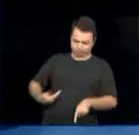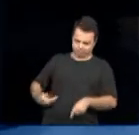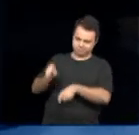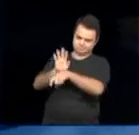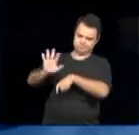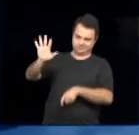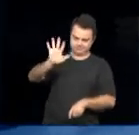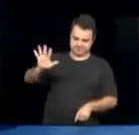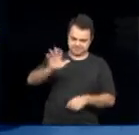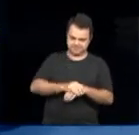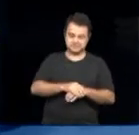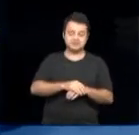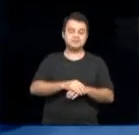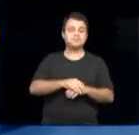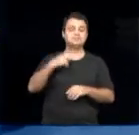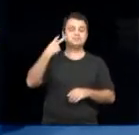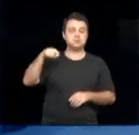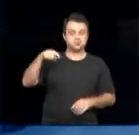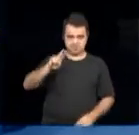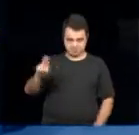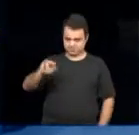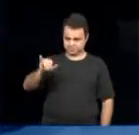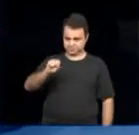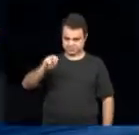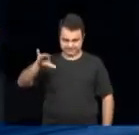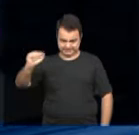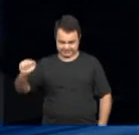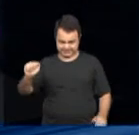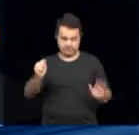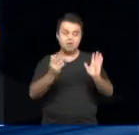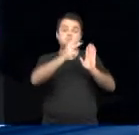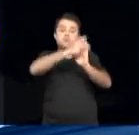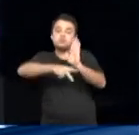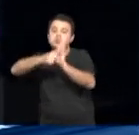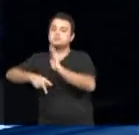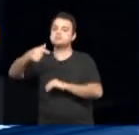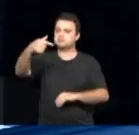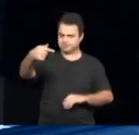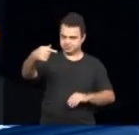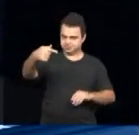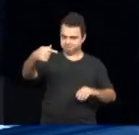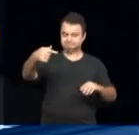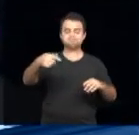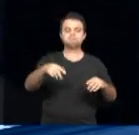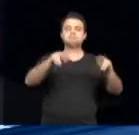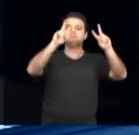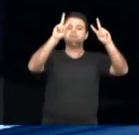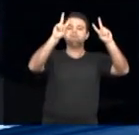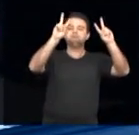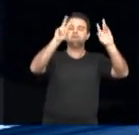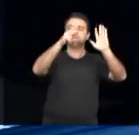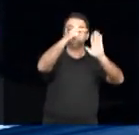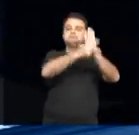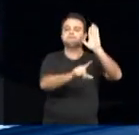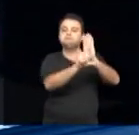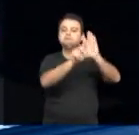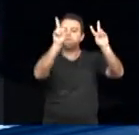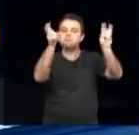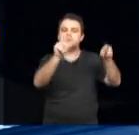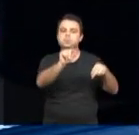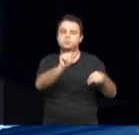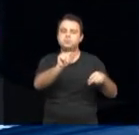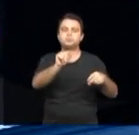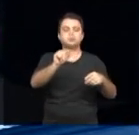prêmio Nelson Seixas. A vereadora Jéssica Coletivas apresentou sete propostas. Projeto de lei cria o Programa